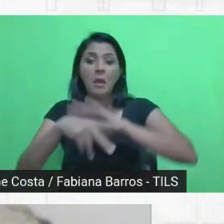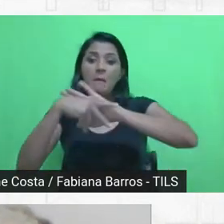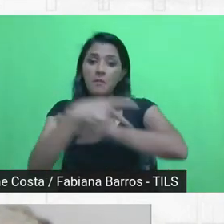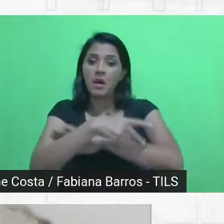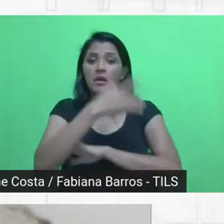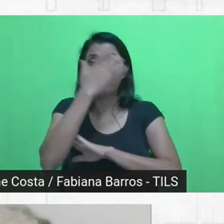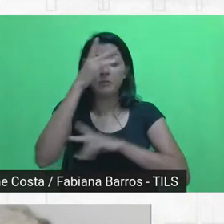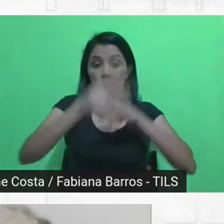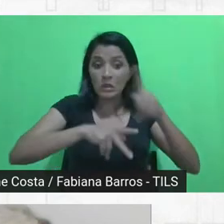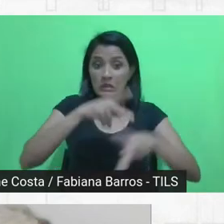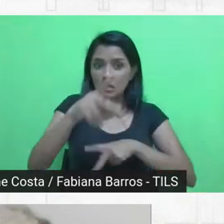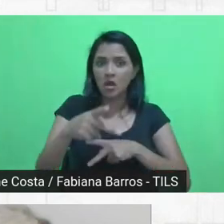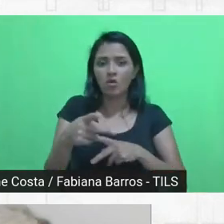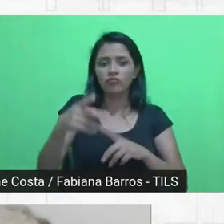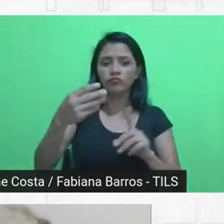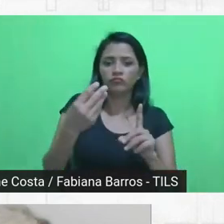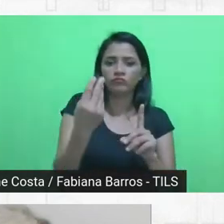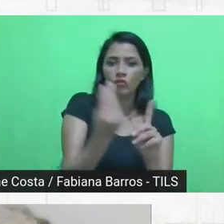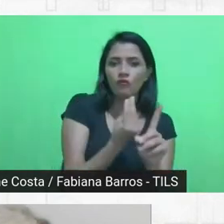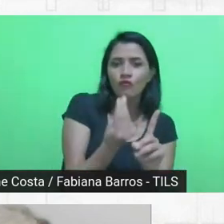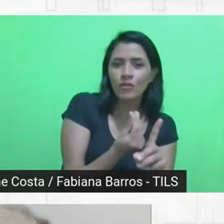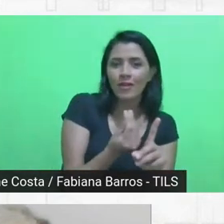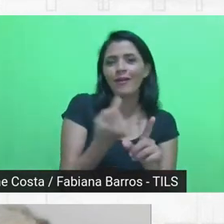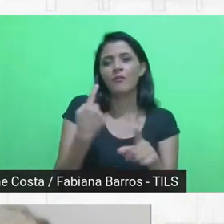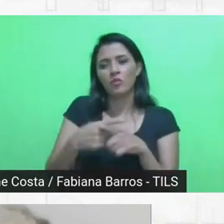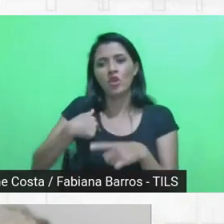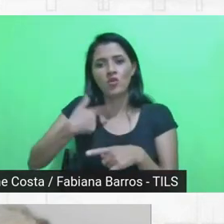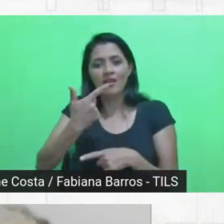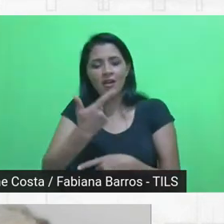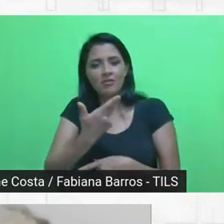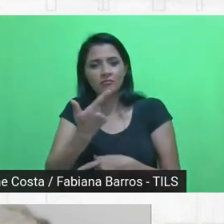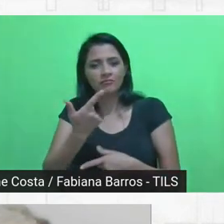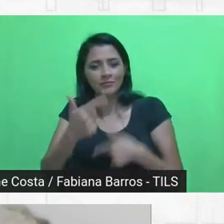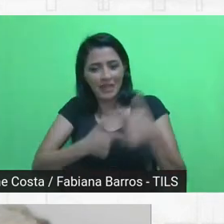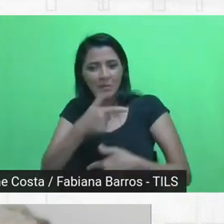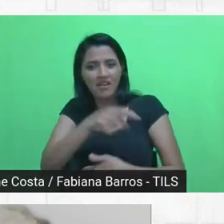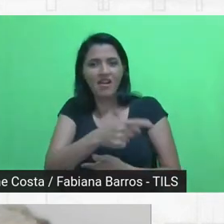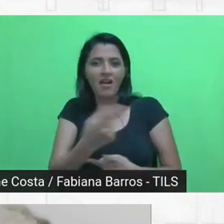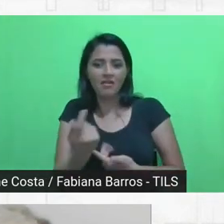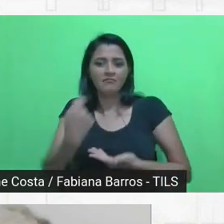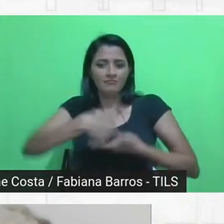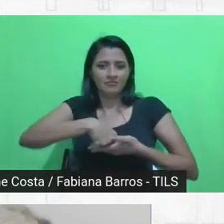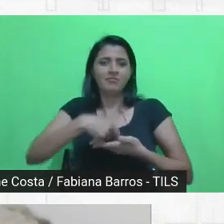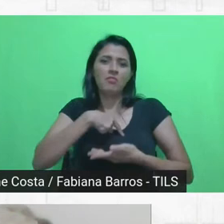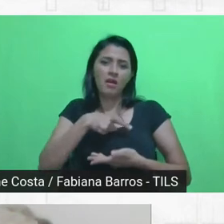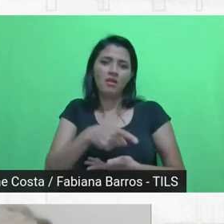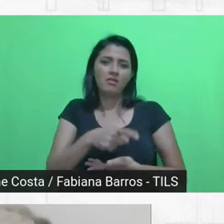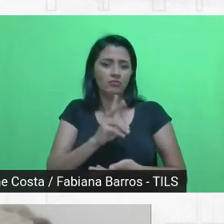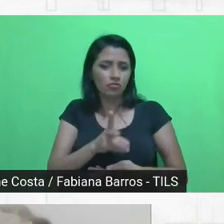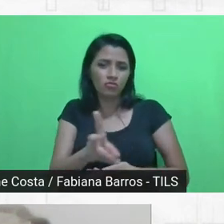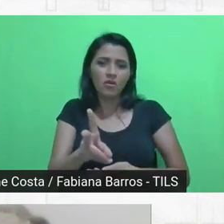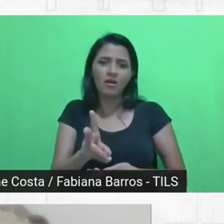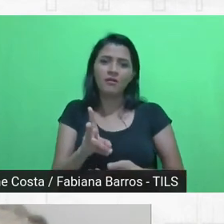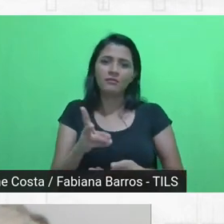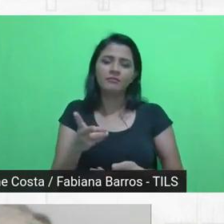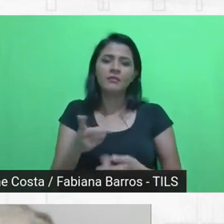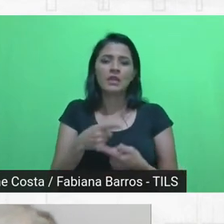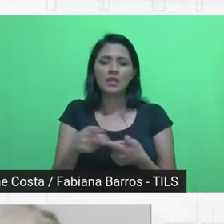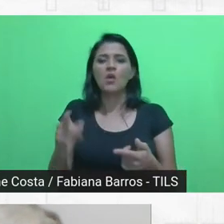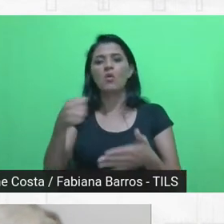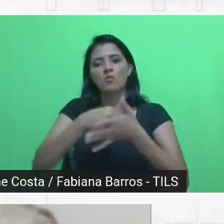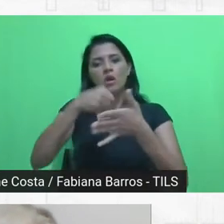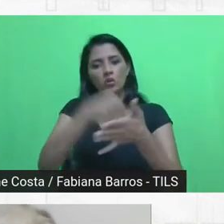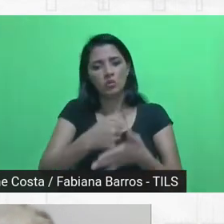porque eu quero e eu quero sobreviver disso, né, então, isso é uma luta que a gente vai ter que